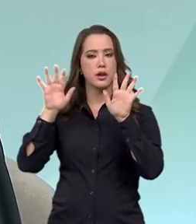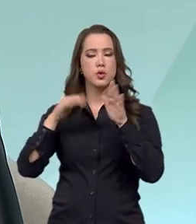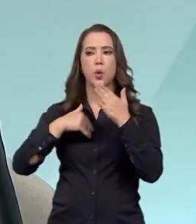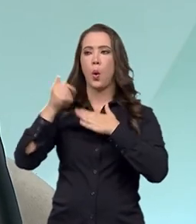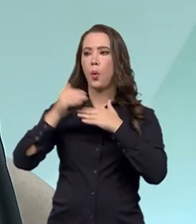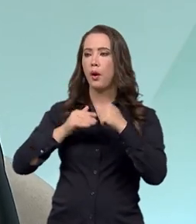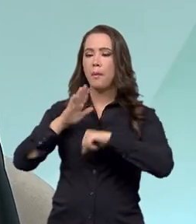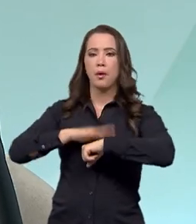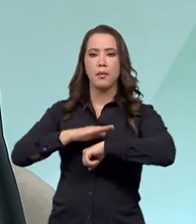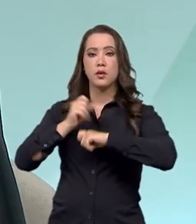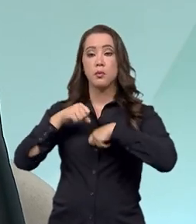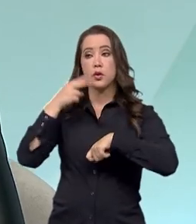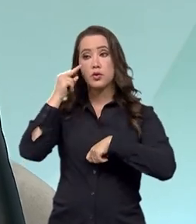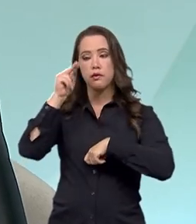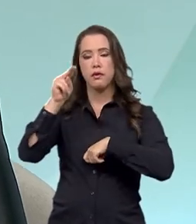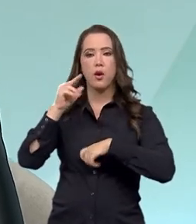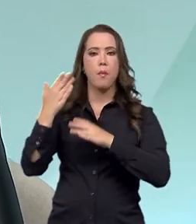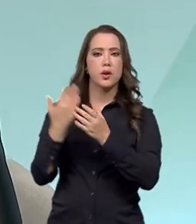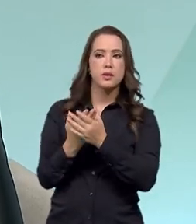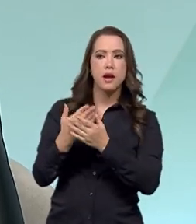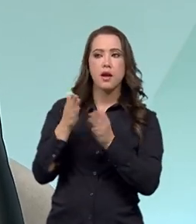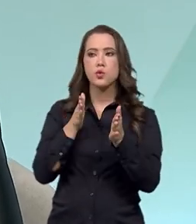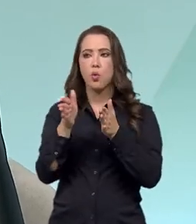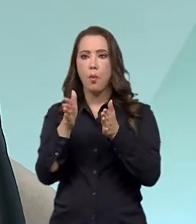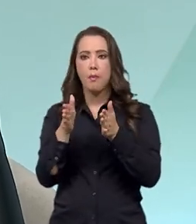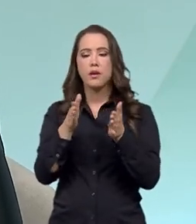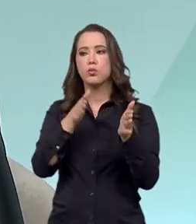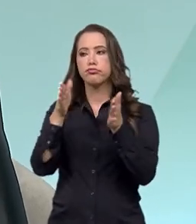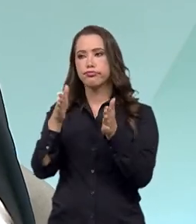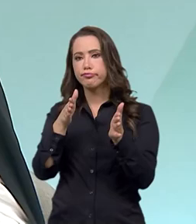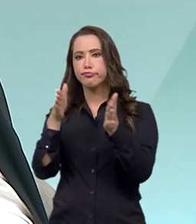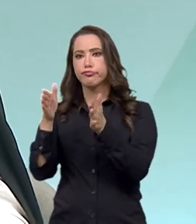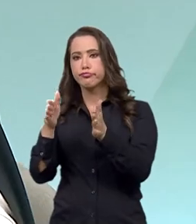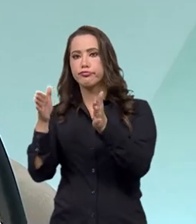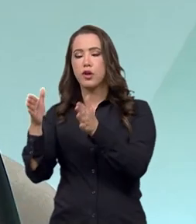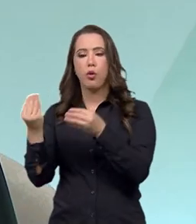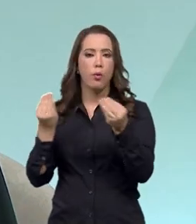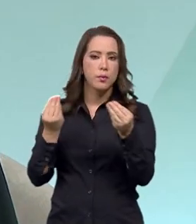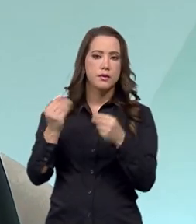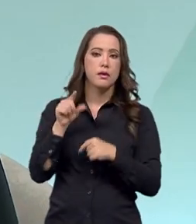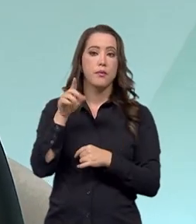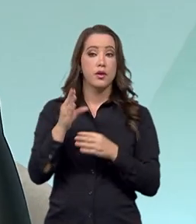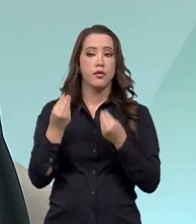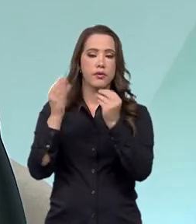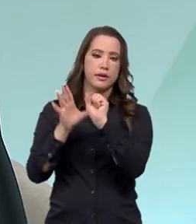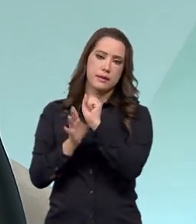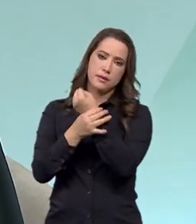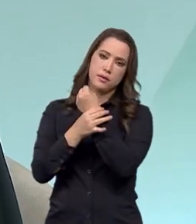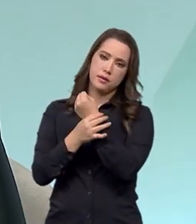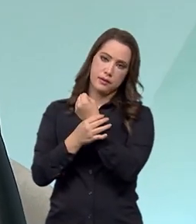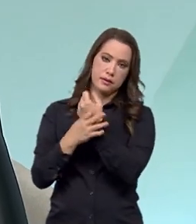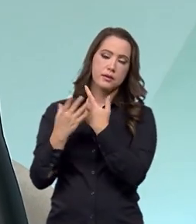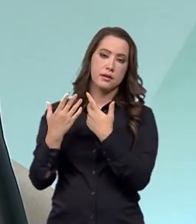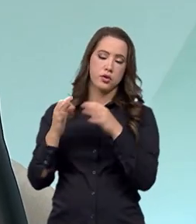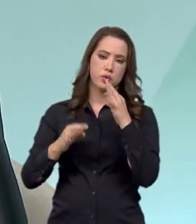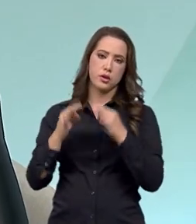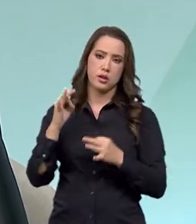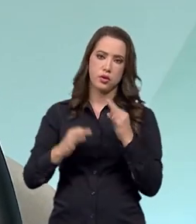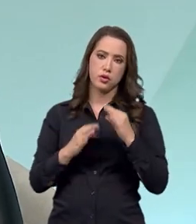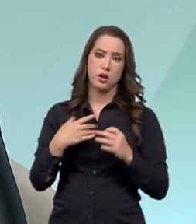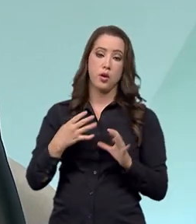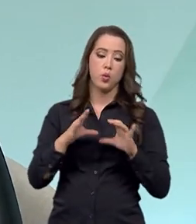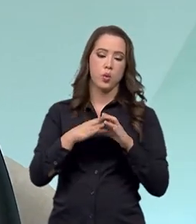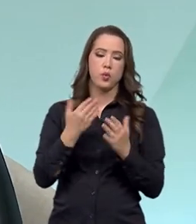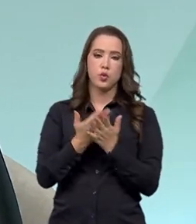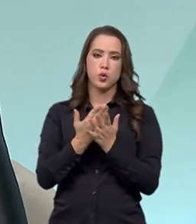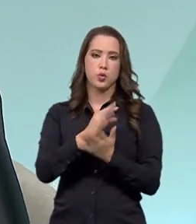momento pode consultar o seu processo no nosso sistema, trazendo mais segurança jurídica aos nossos técnicos também, que agora os critérios são